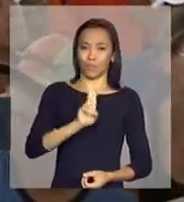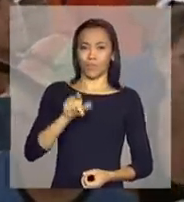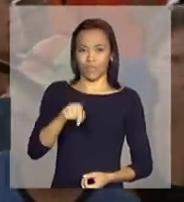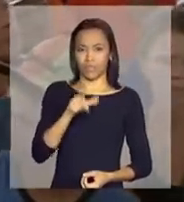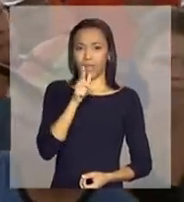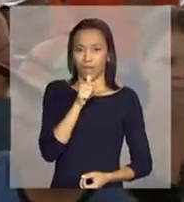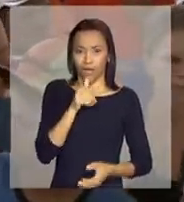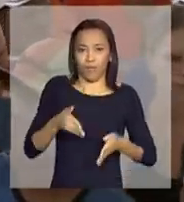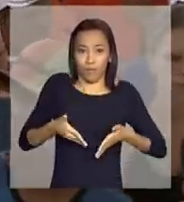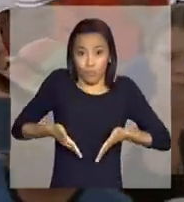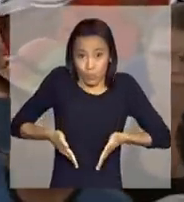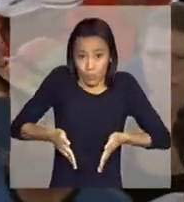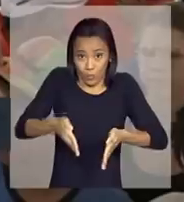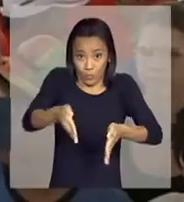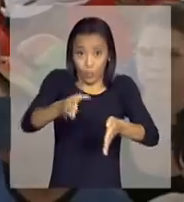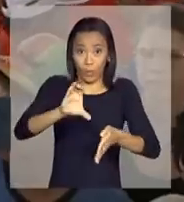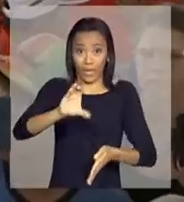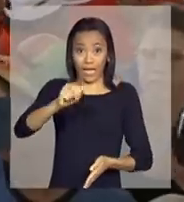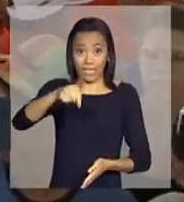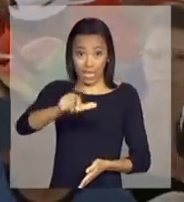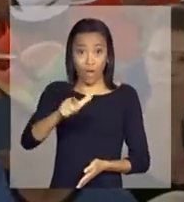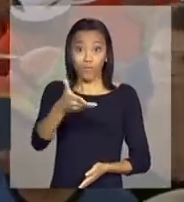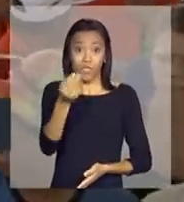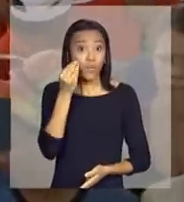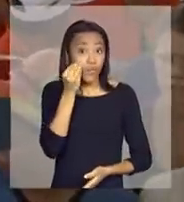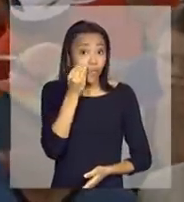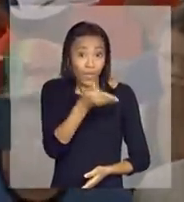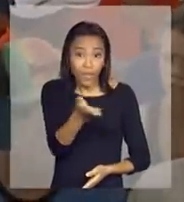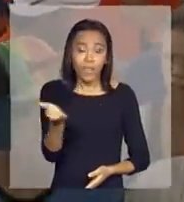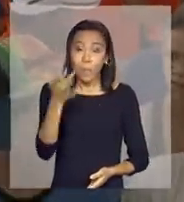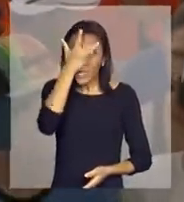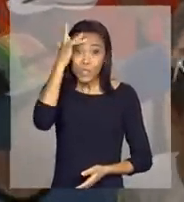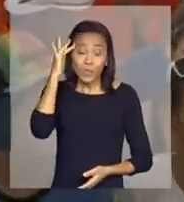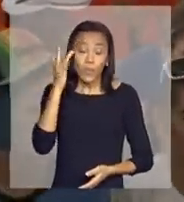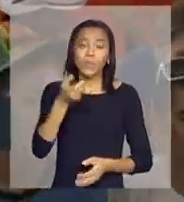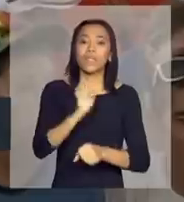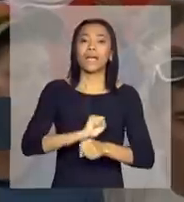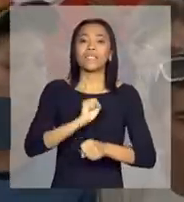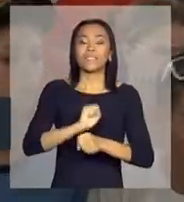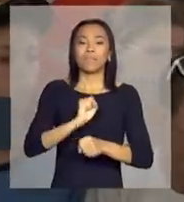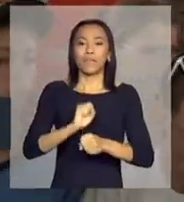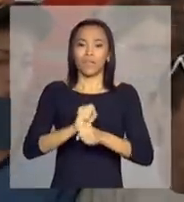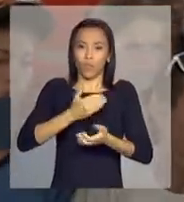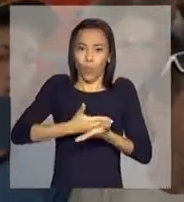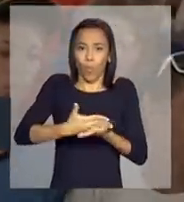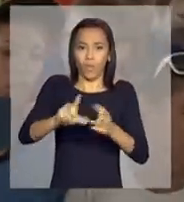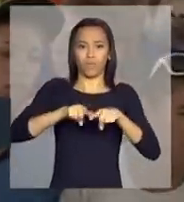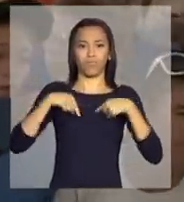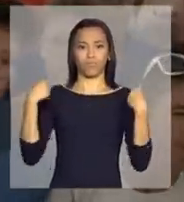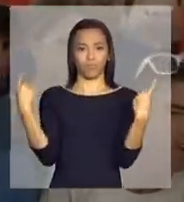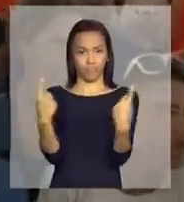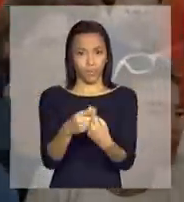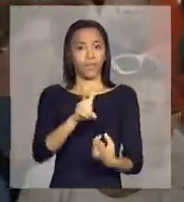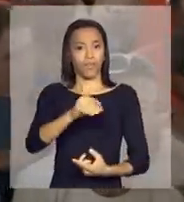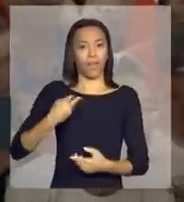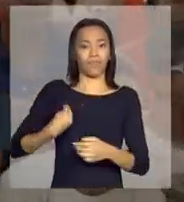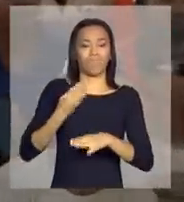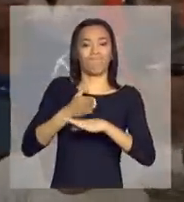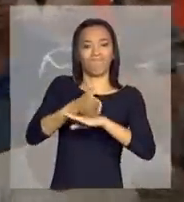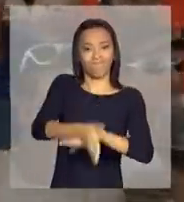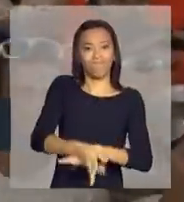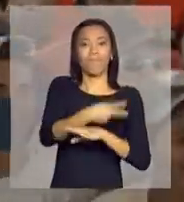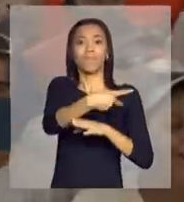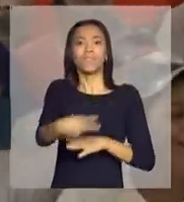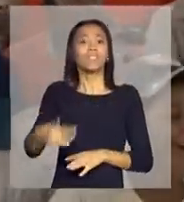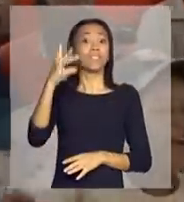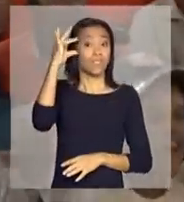agora imagens das pessoas que aguardam o início da cerimônia que terá a participação da presidenta